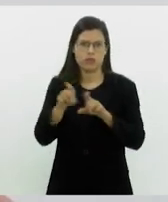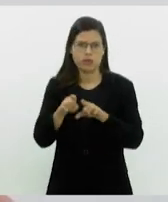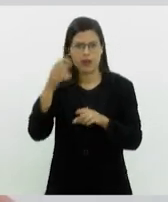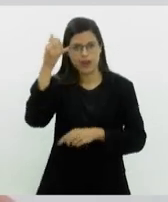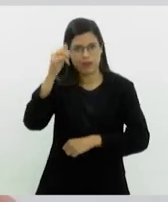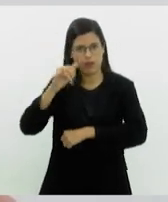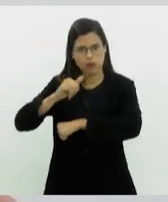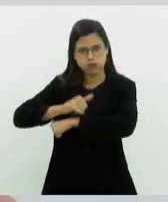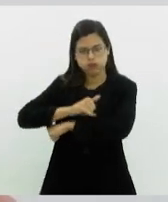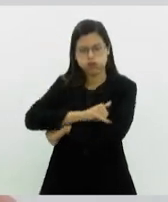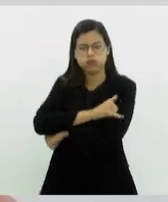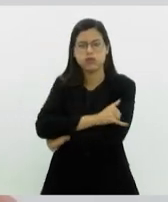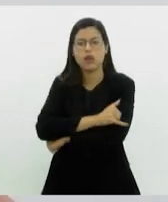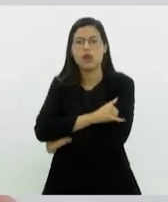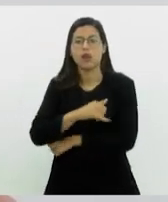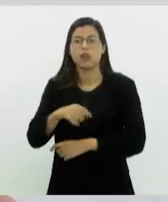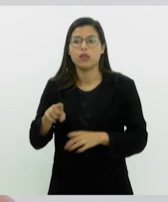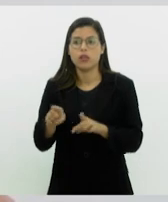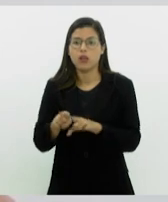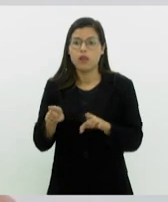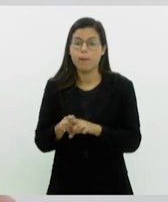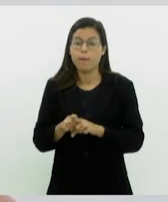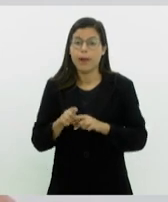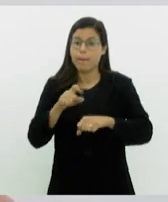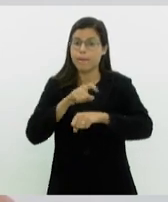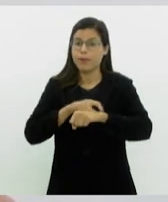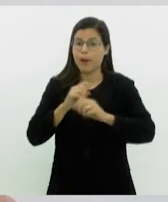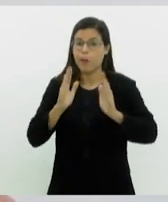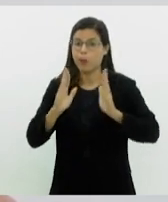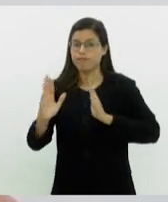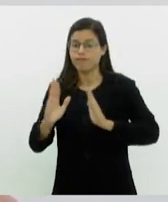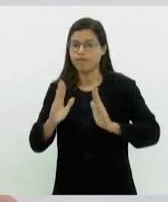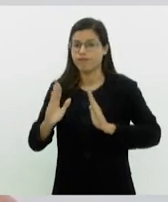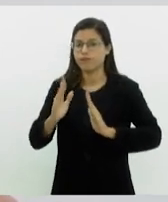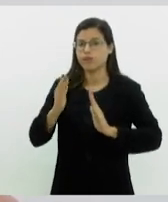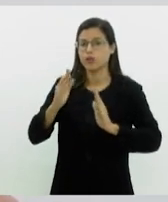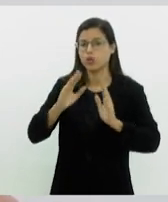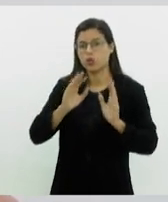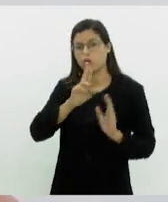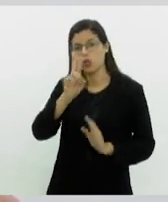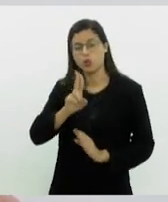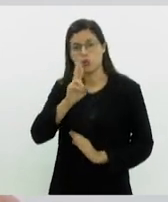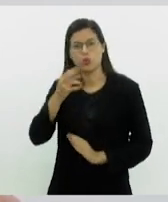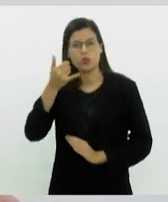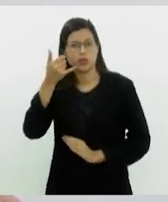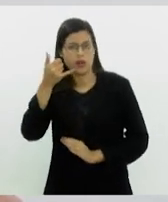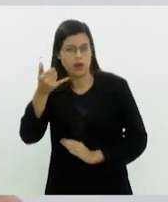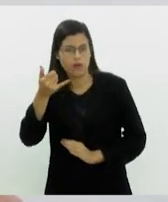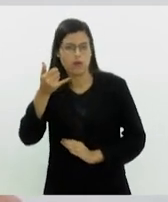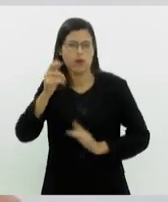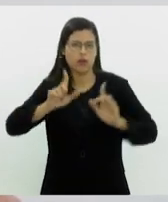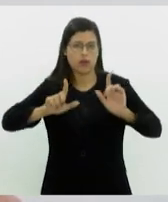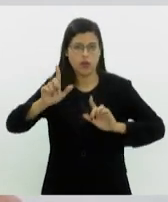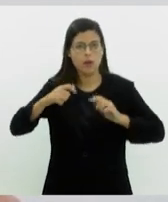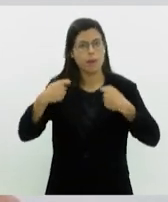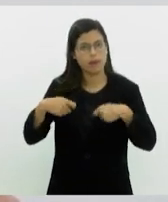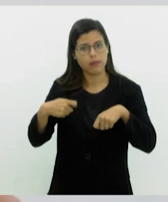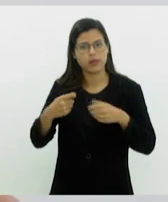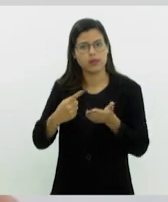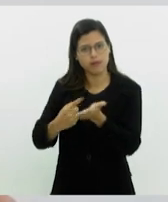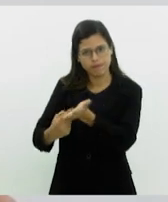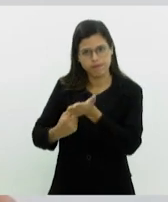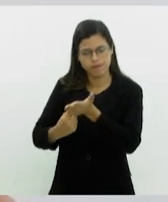e determinar um tempo de tela. O tempo de tela tem que ser determinado para todas as crianças,